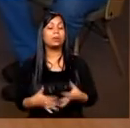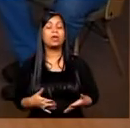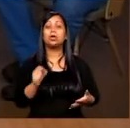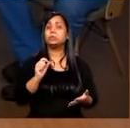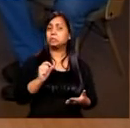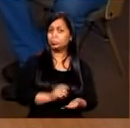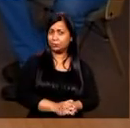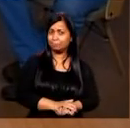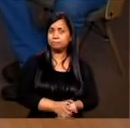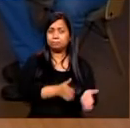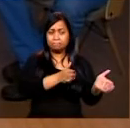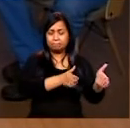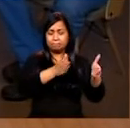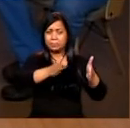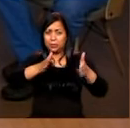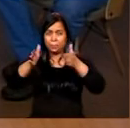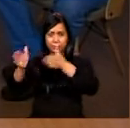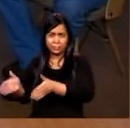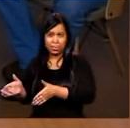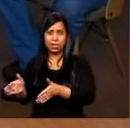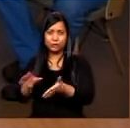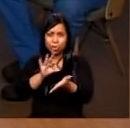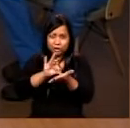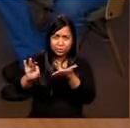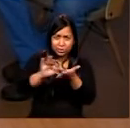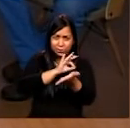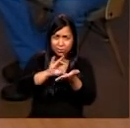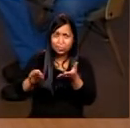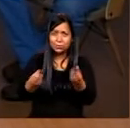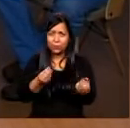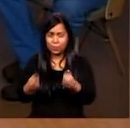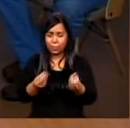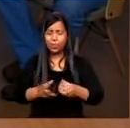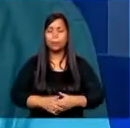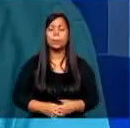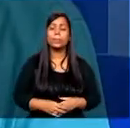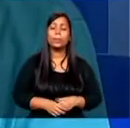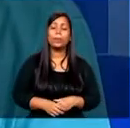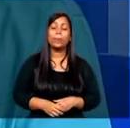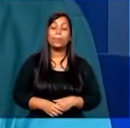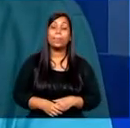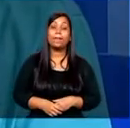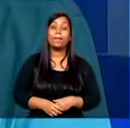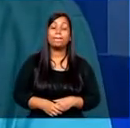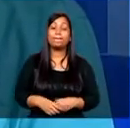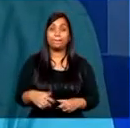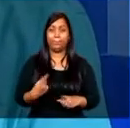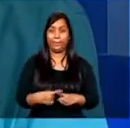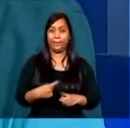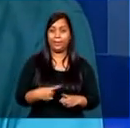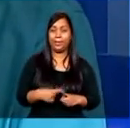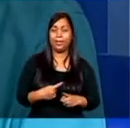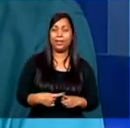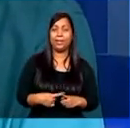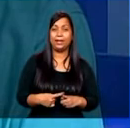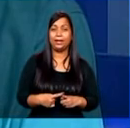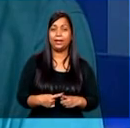processo de inscrição. Isso. Porque, como a